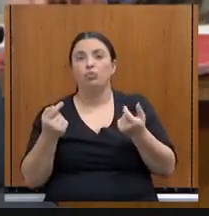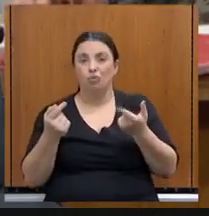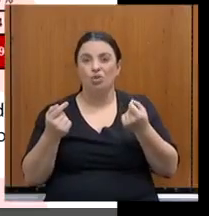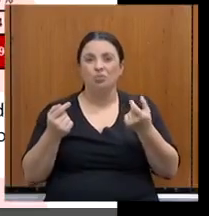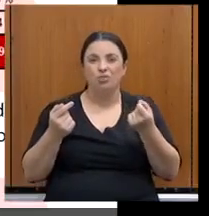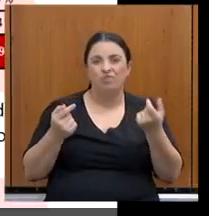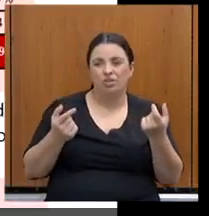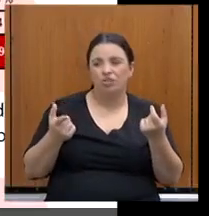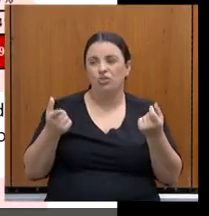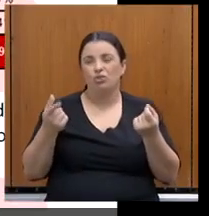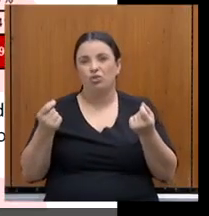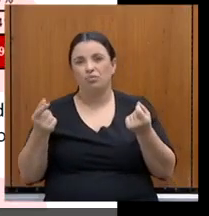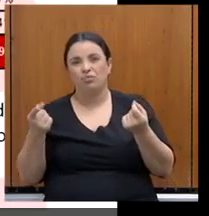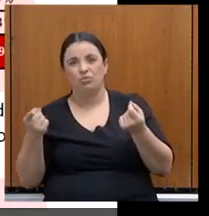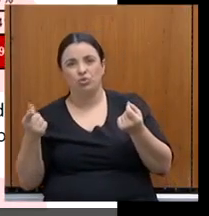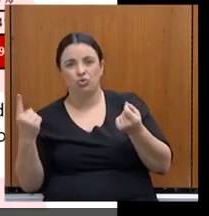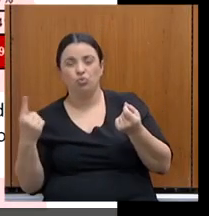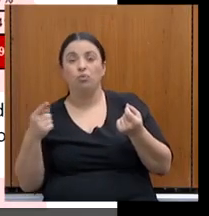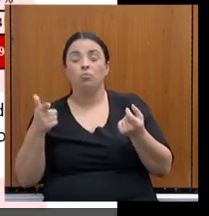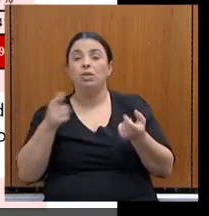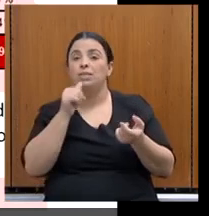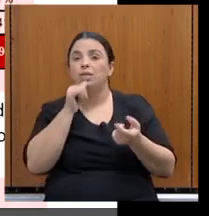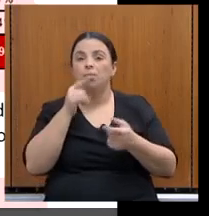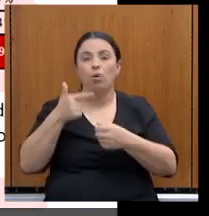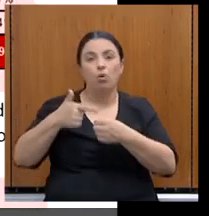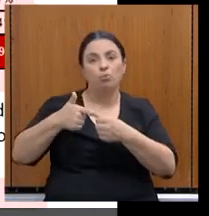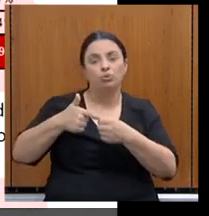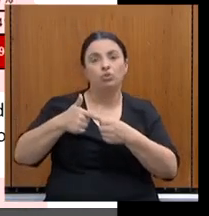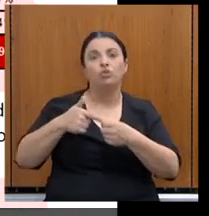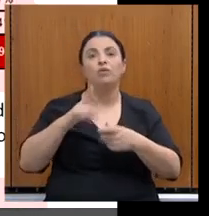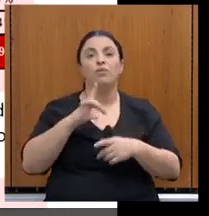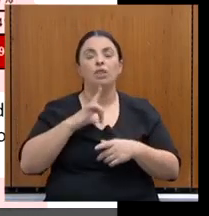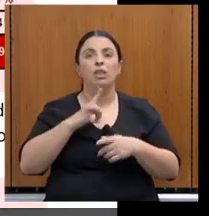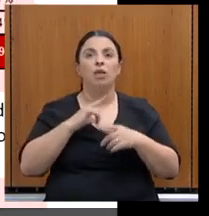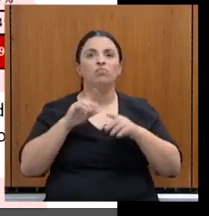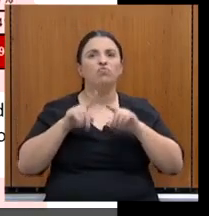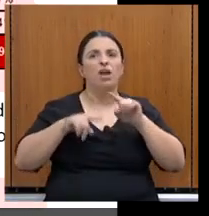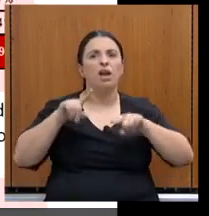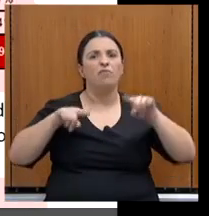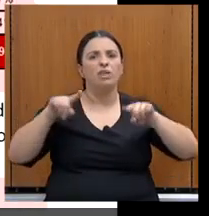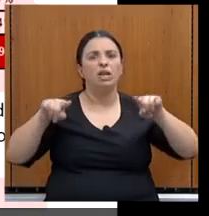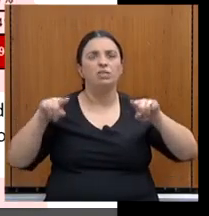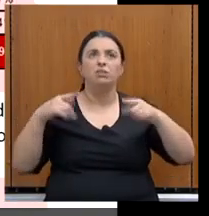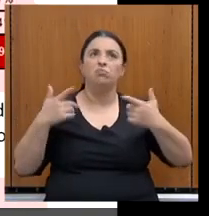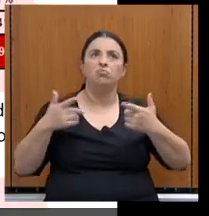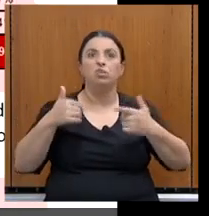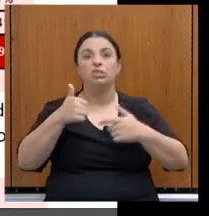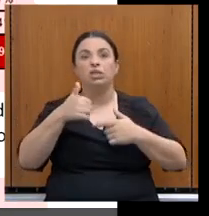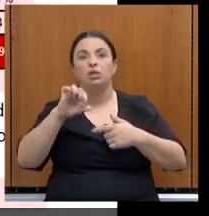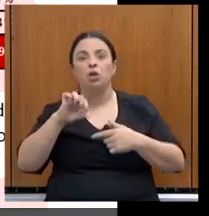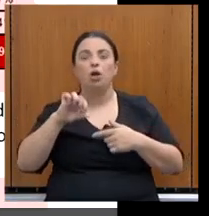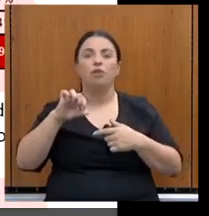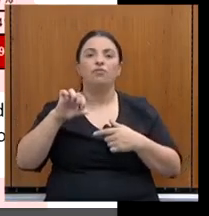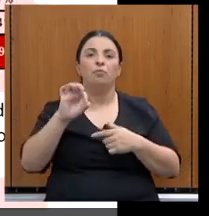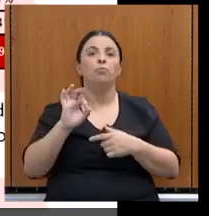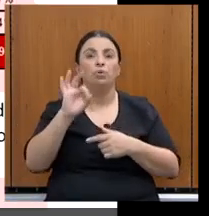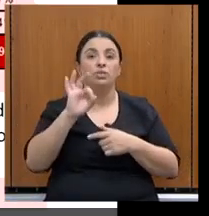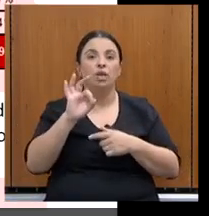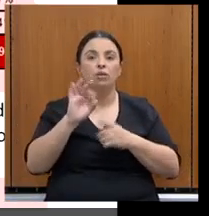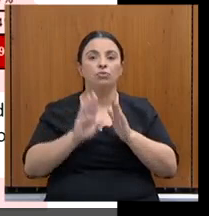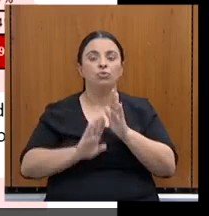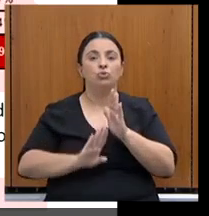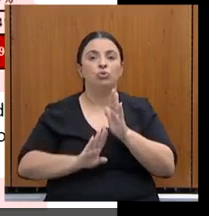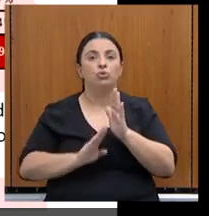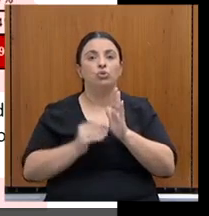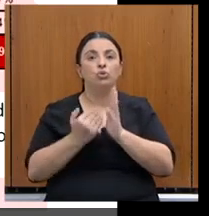combustíveis. Nós temos uma variação aí de algo próximo a 19% de aumento, uma